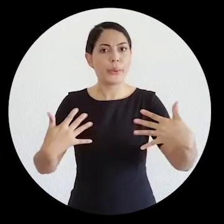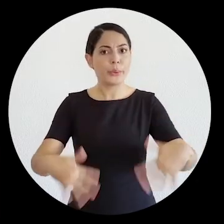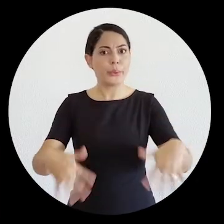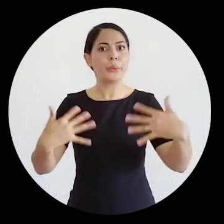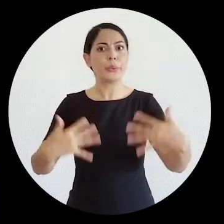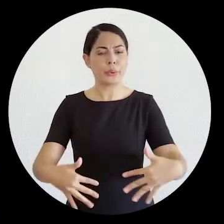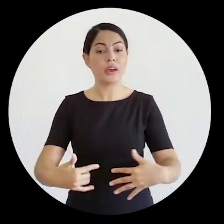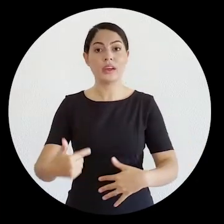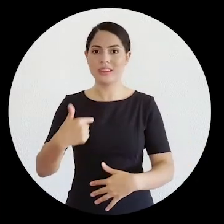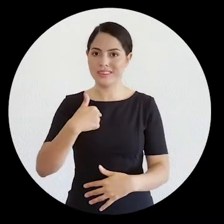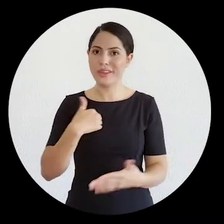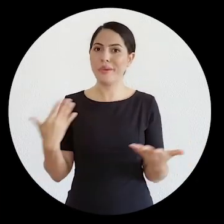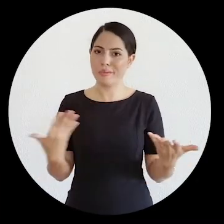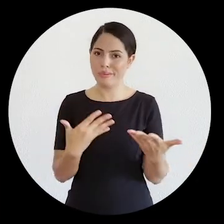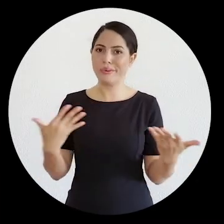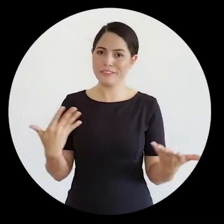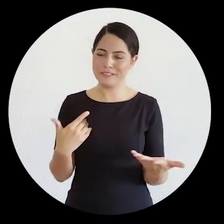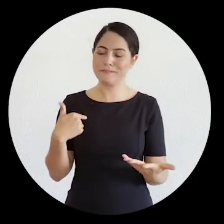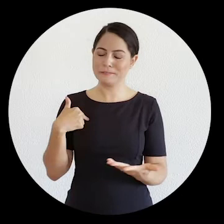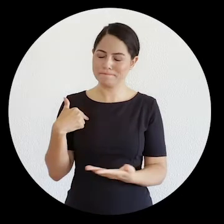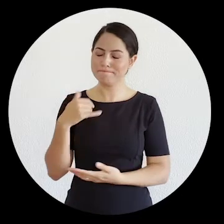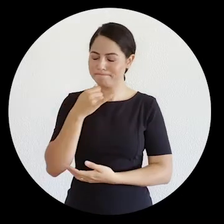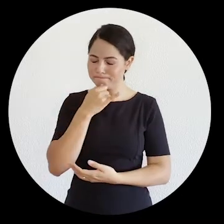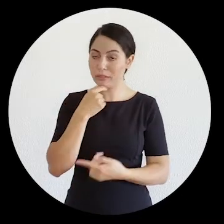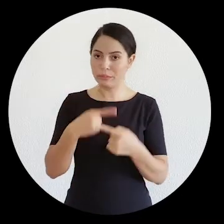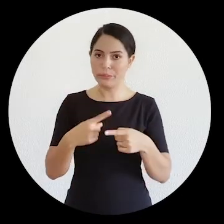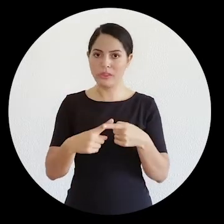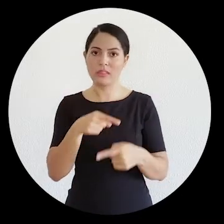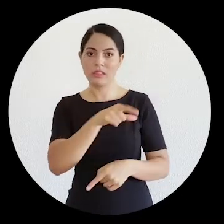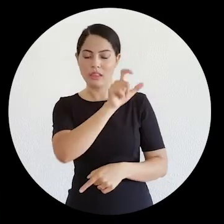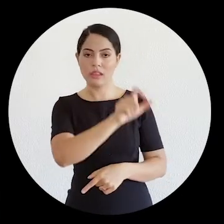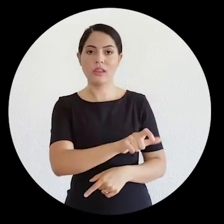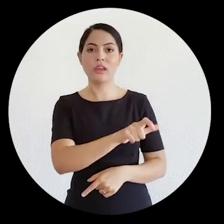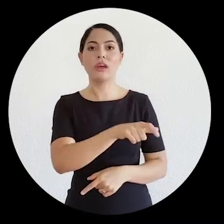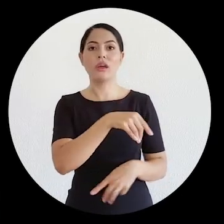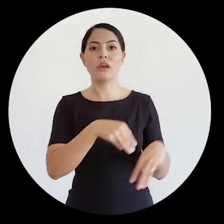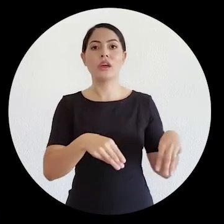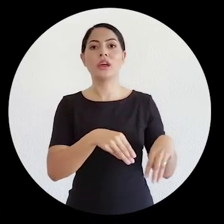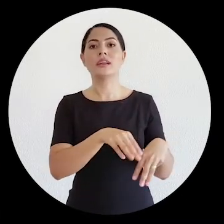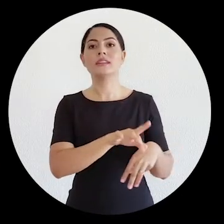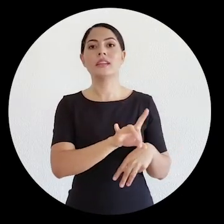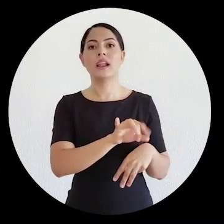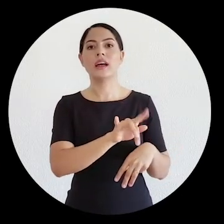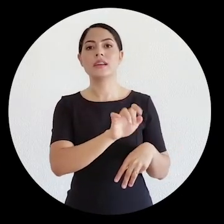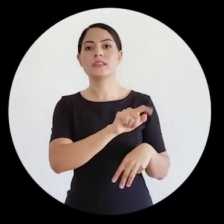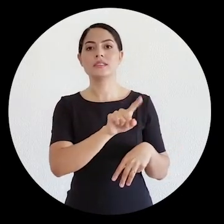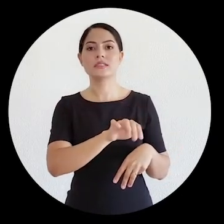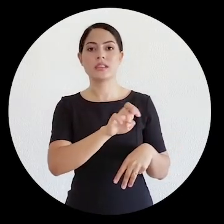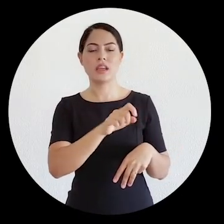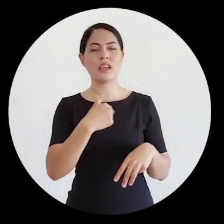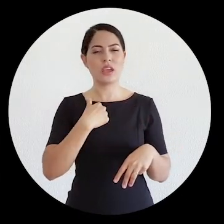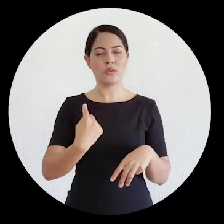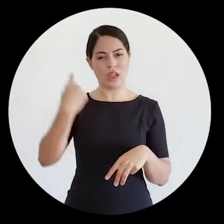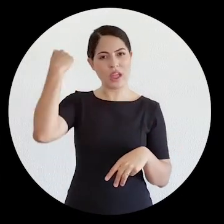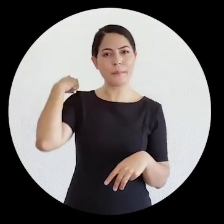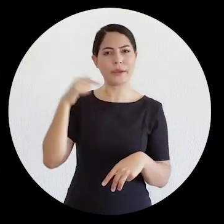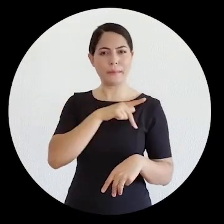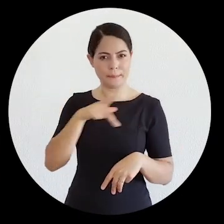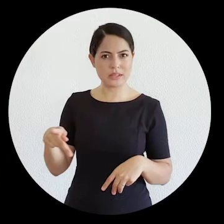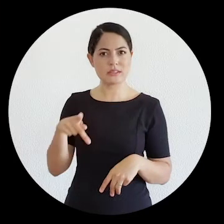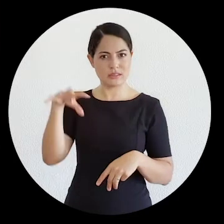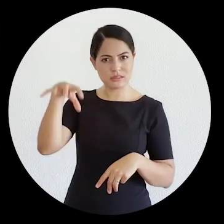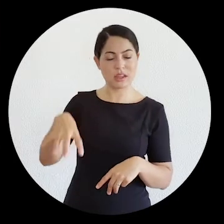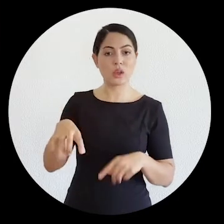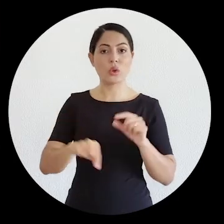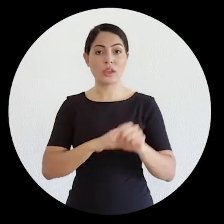penitencio porque fui muito duro com o presidente Dallazen quando ele migrou todas as varas do Rio de Janeiro, e eu era presidente da